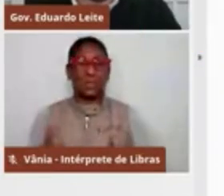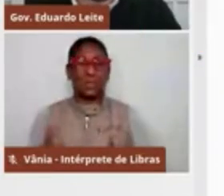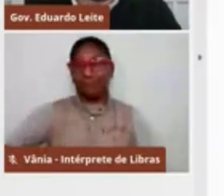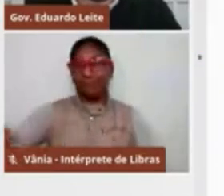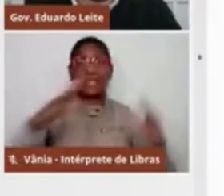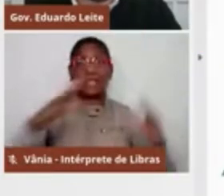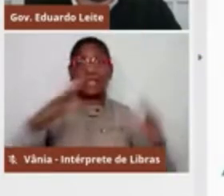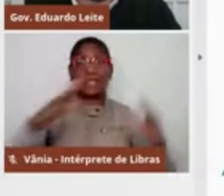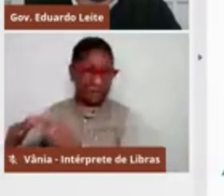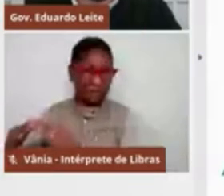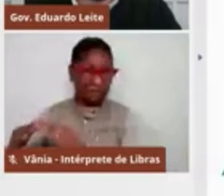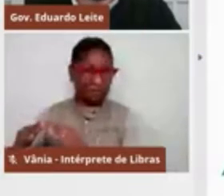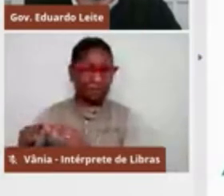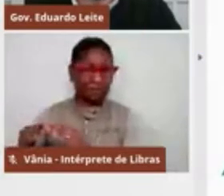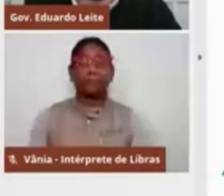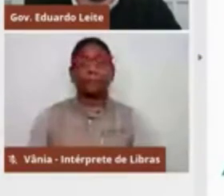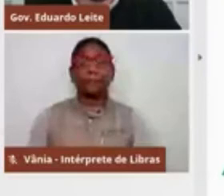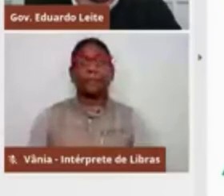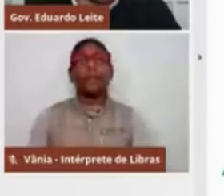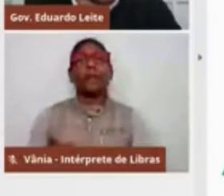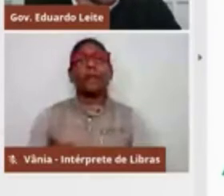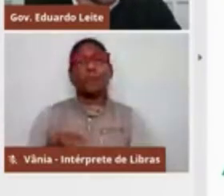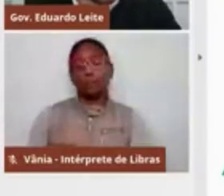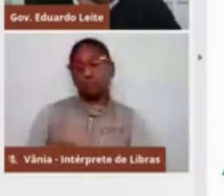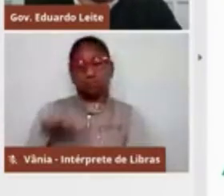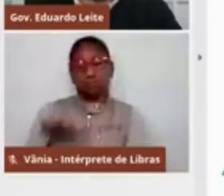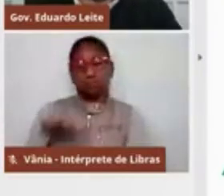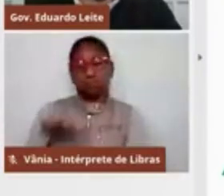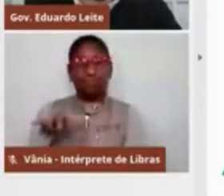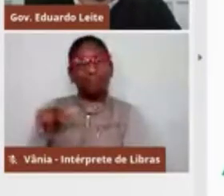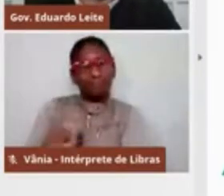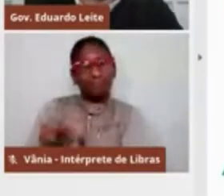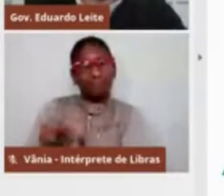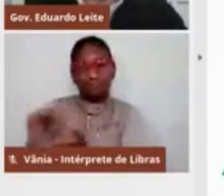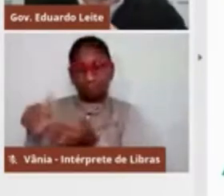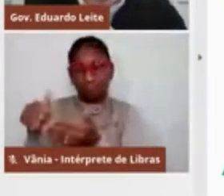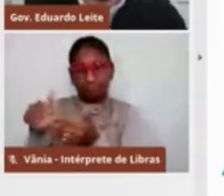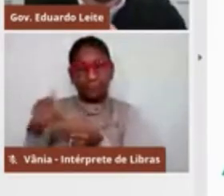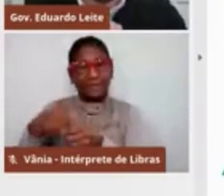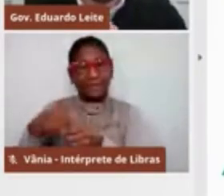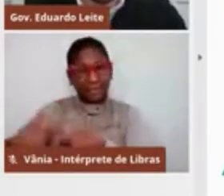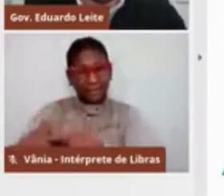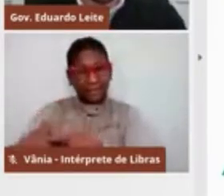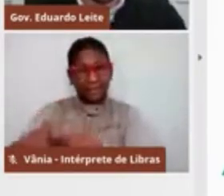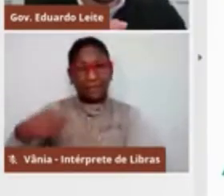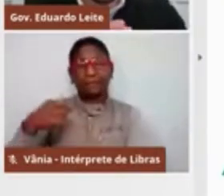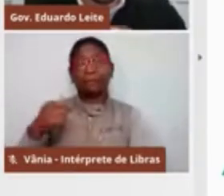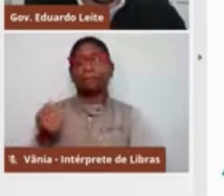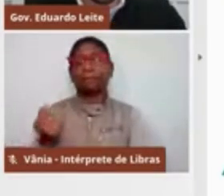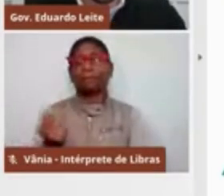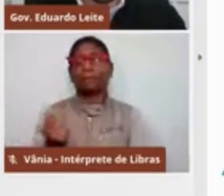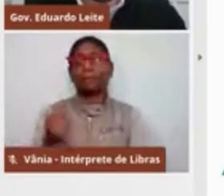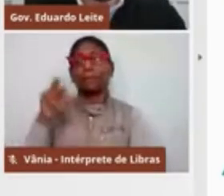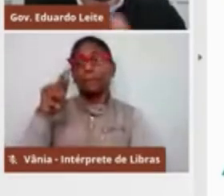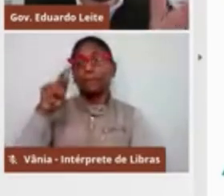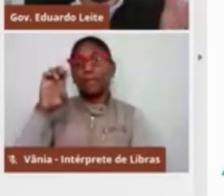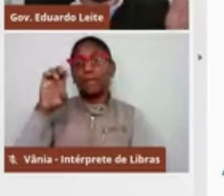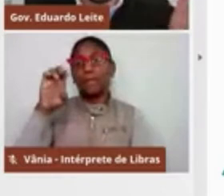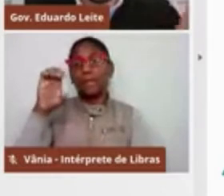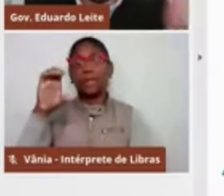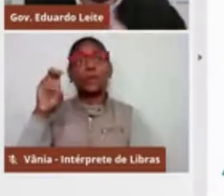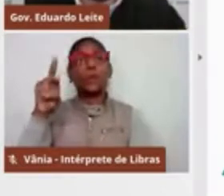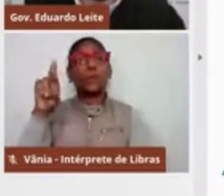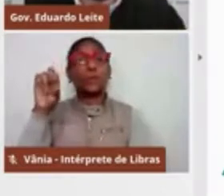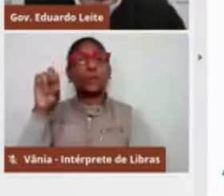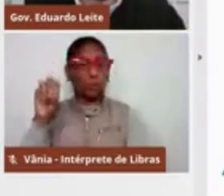acatou o pedido de reconsideração das regiões de Santo Ângelo, Cruz Alta, Santa Cruz do Sul, Santa Rosa, Bagé e